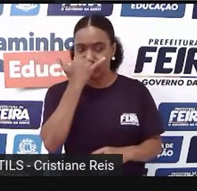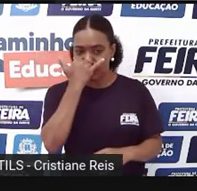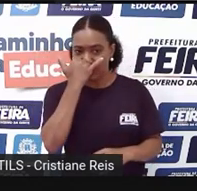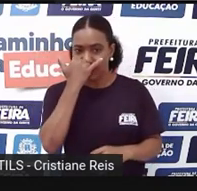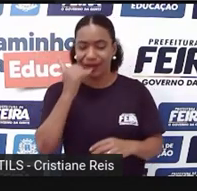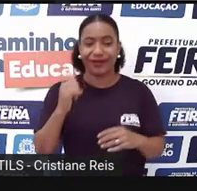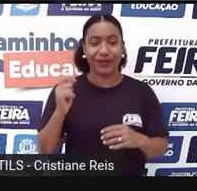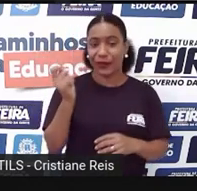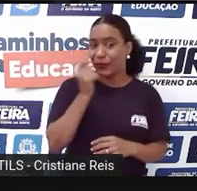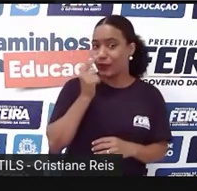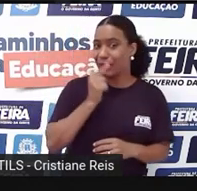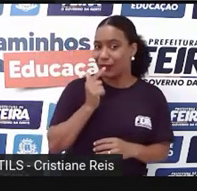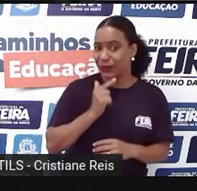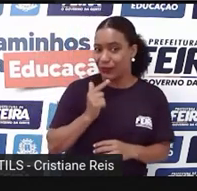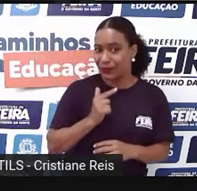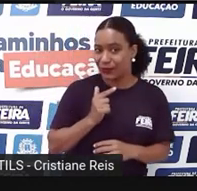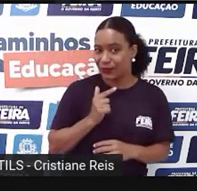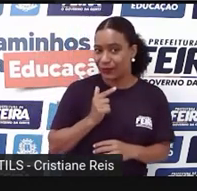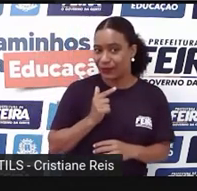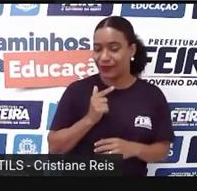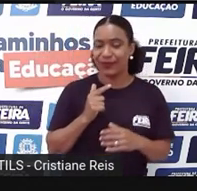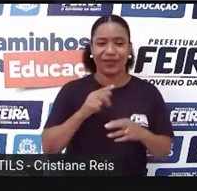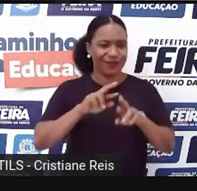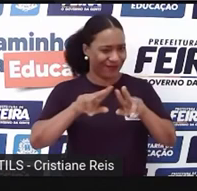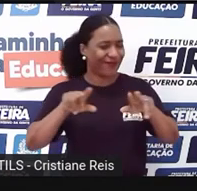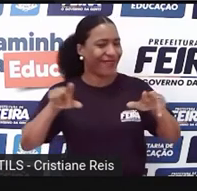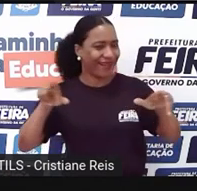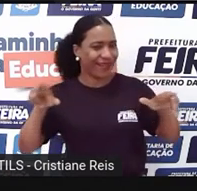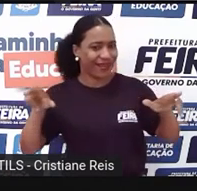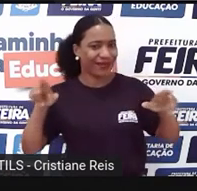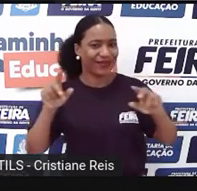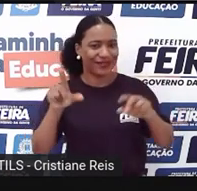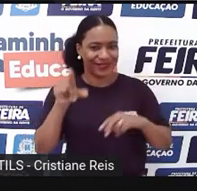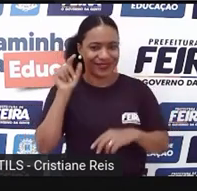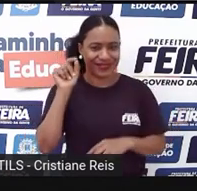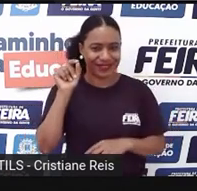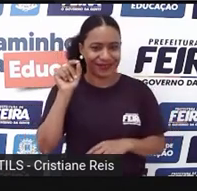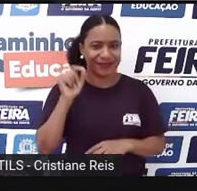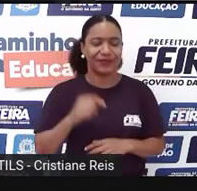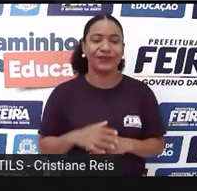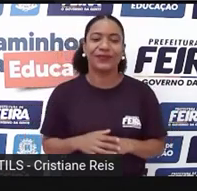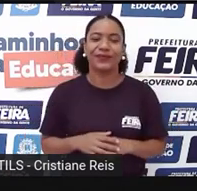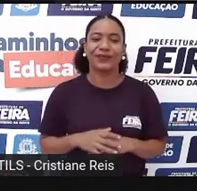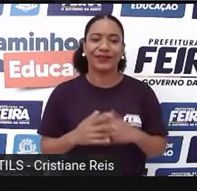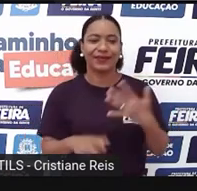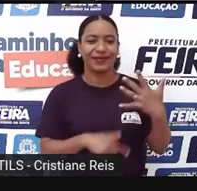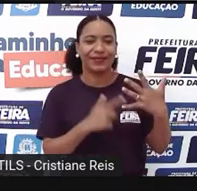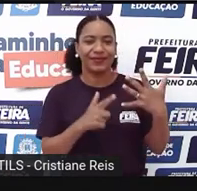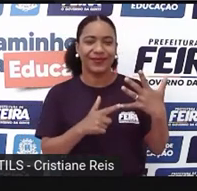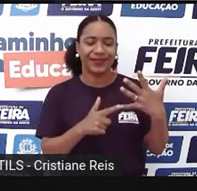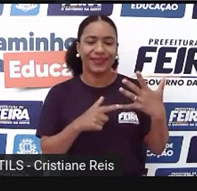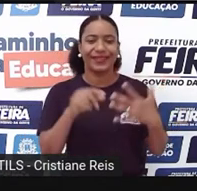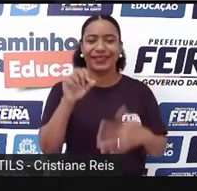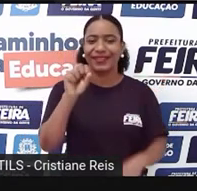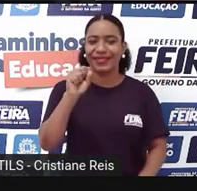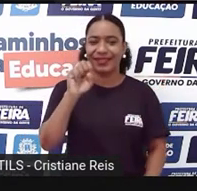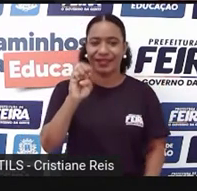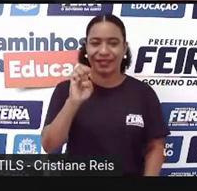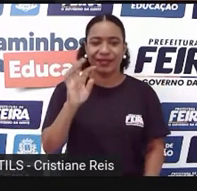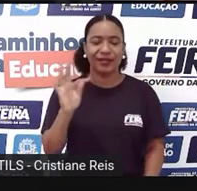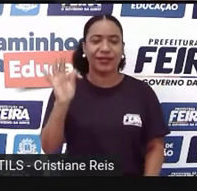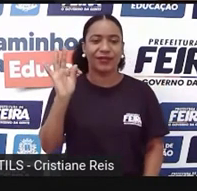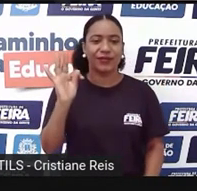Comédia And so on E assim por diante Set Who are When